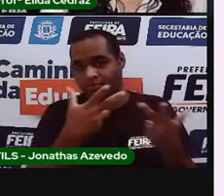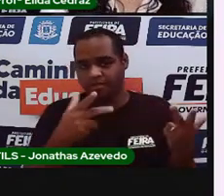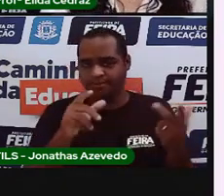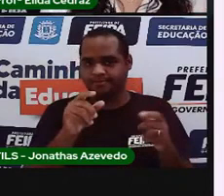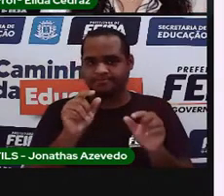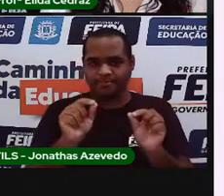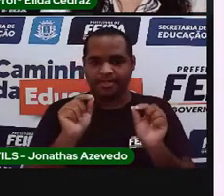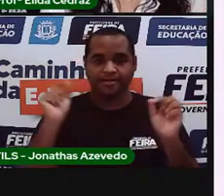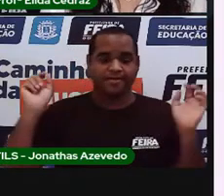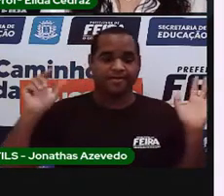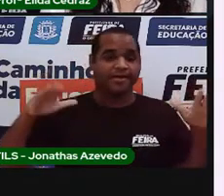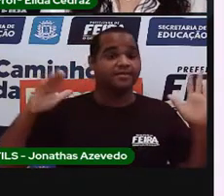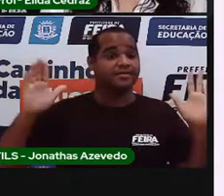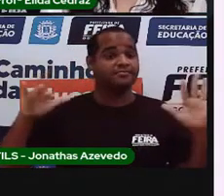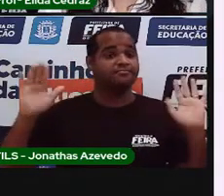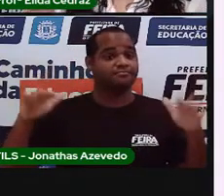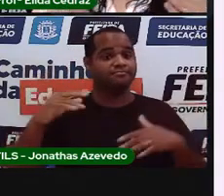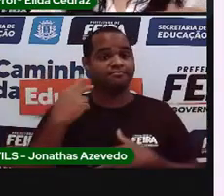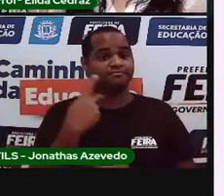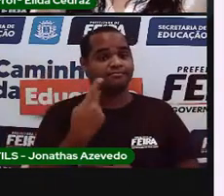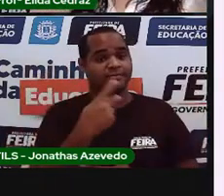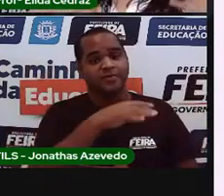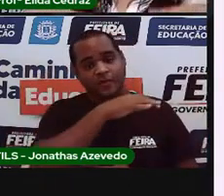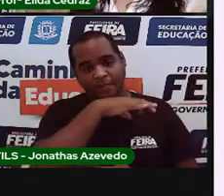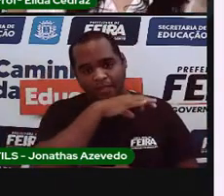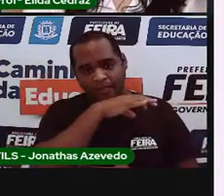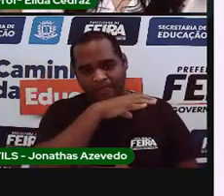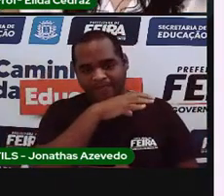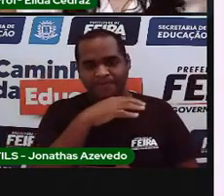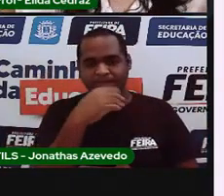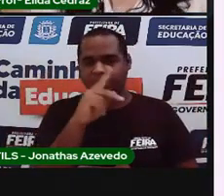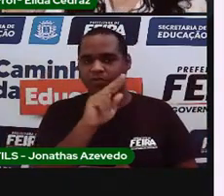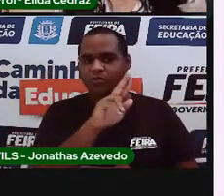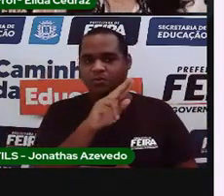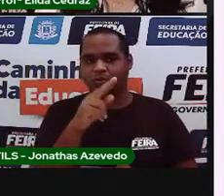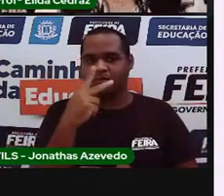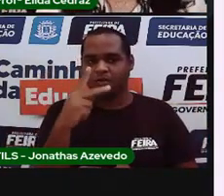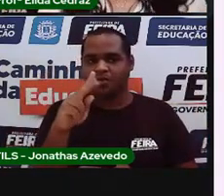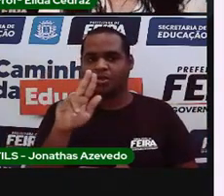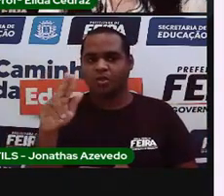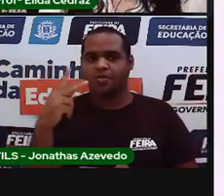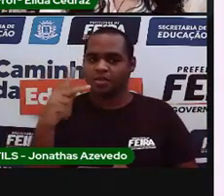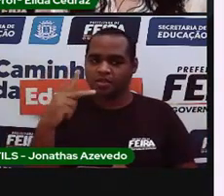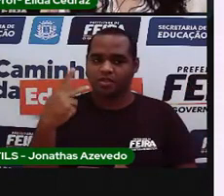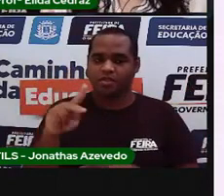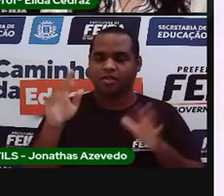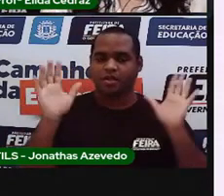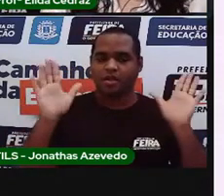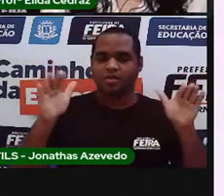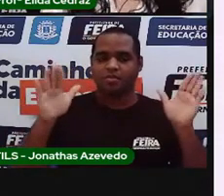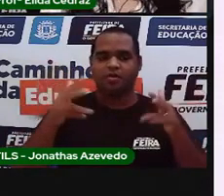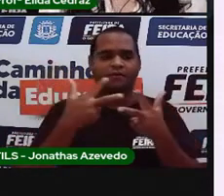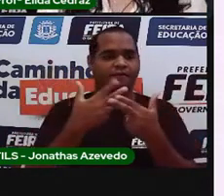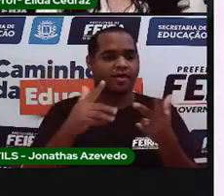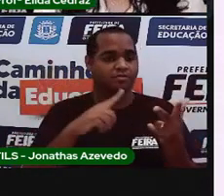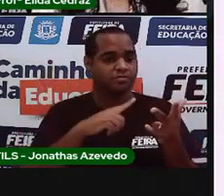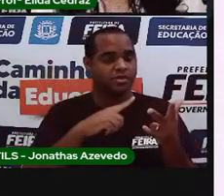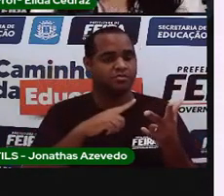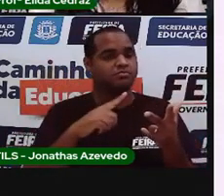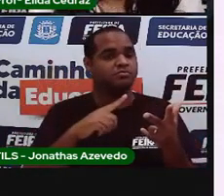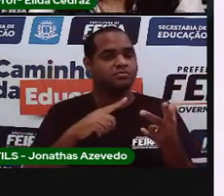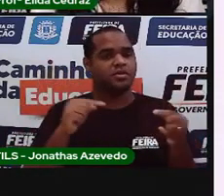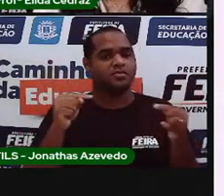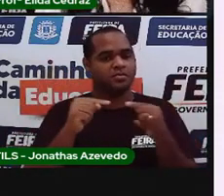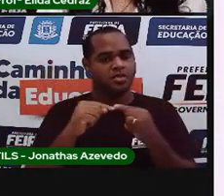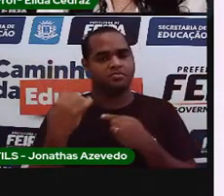asas. Vão falando aí o nome de bichos que têm asas. E não se preocupe se o bicho